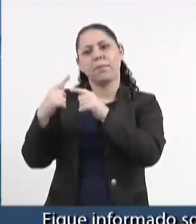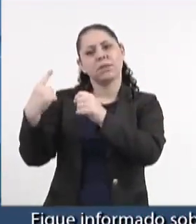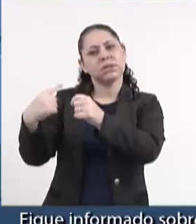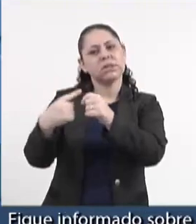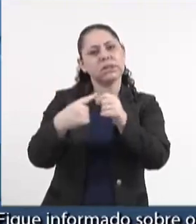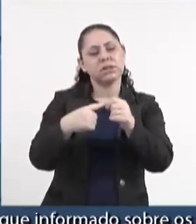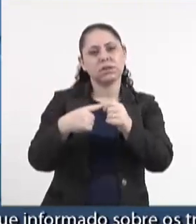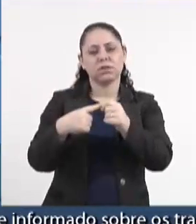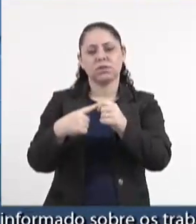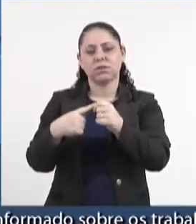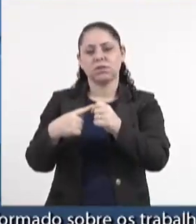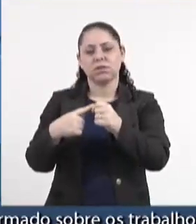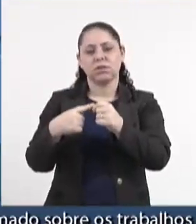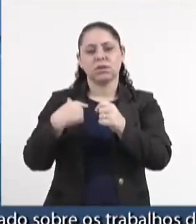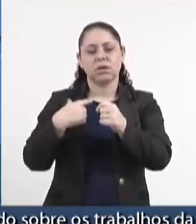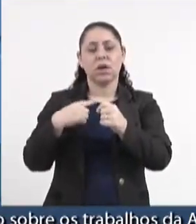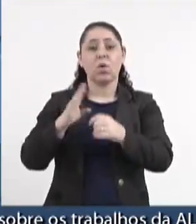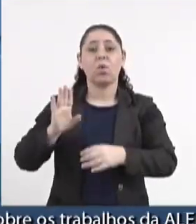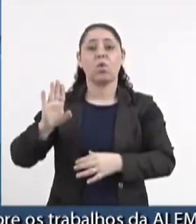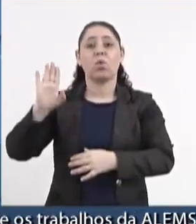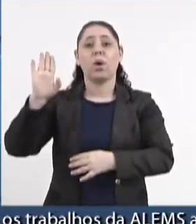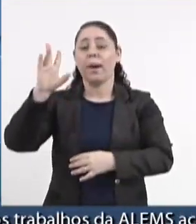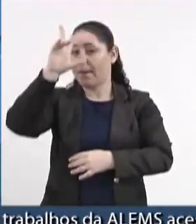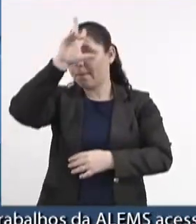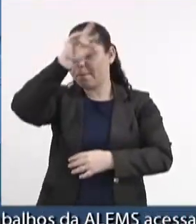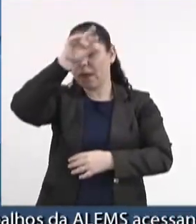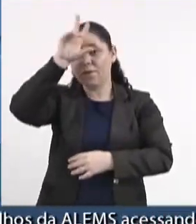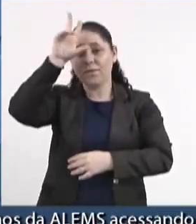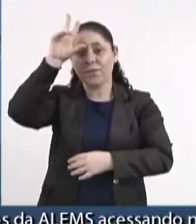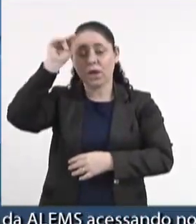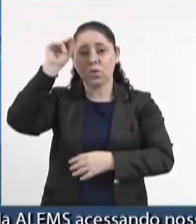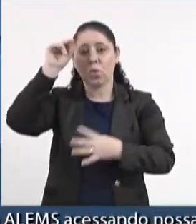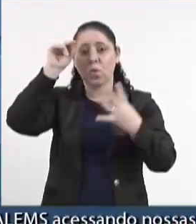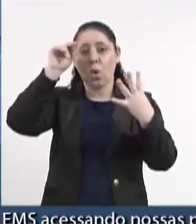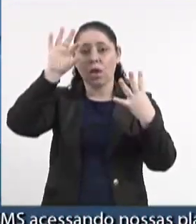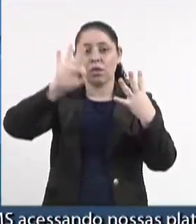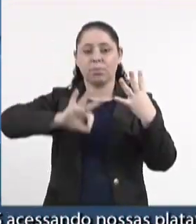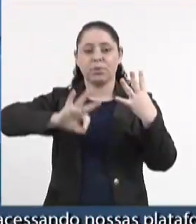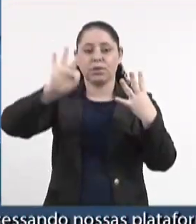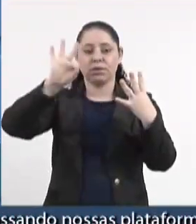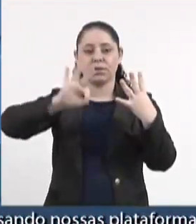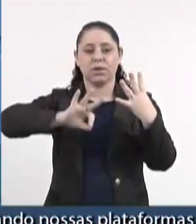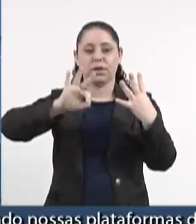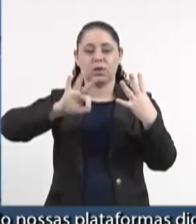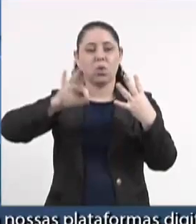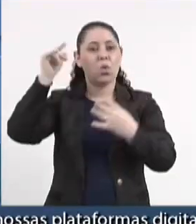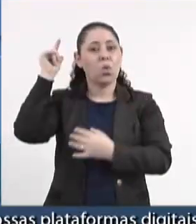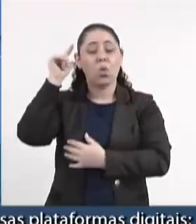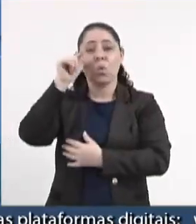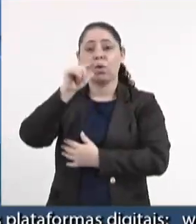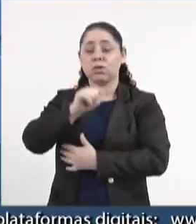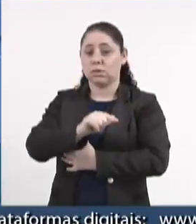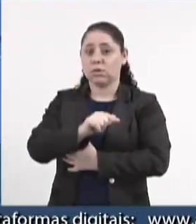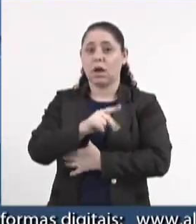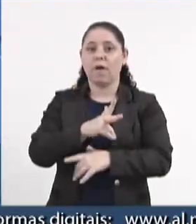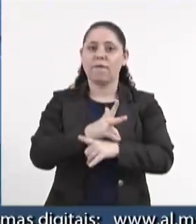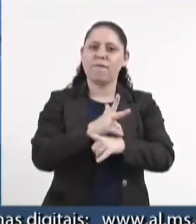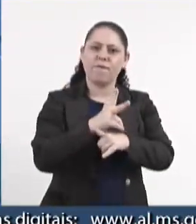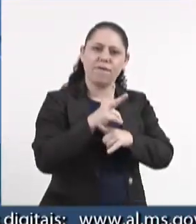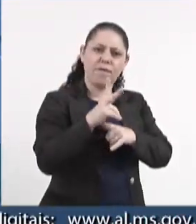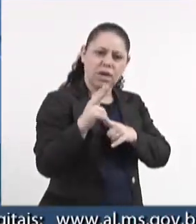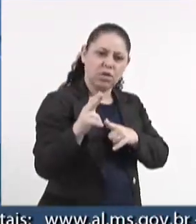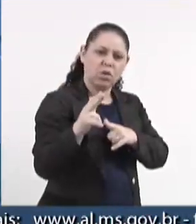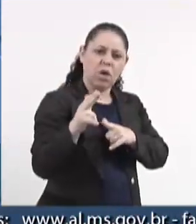cidade e saí candidato a prefeito com 4% e consegui a vitória